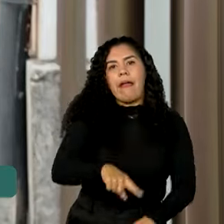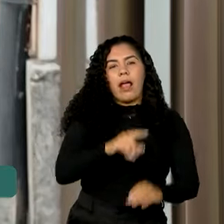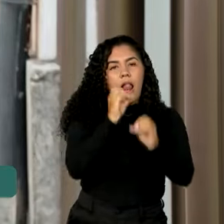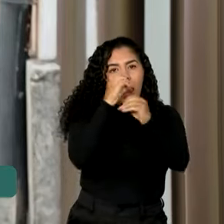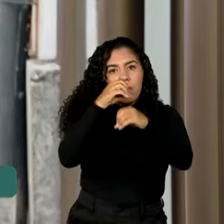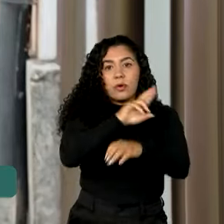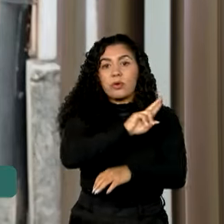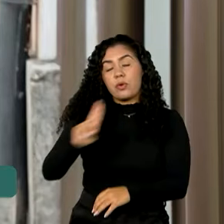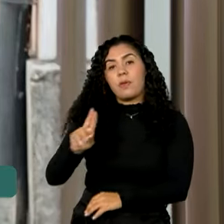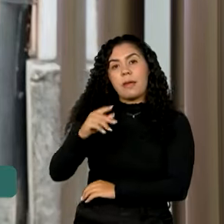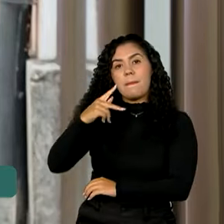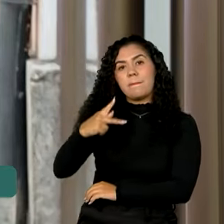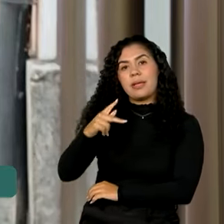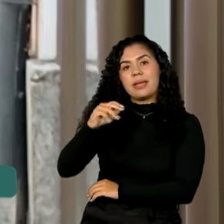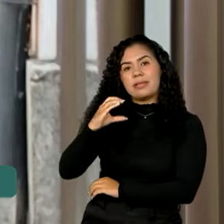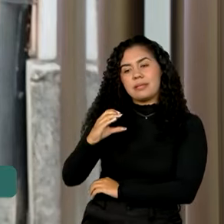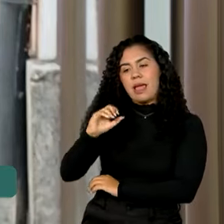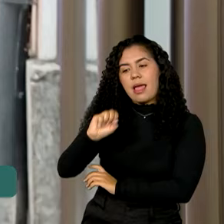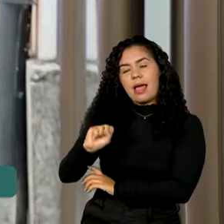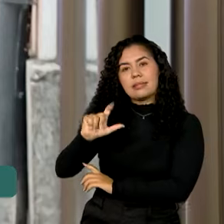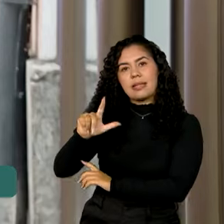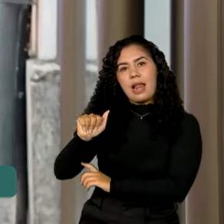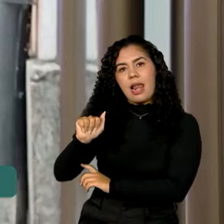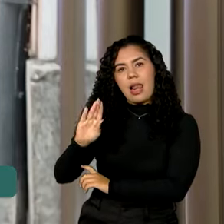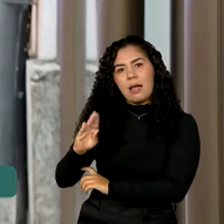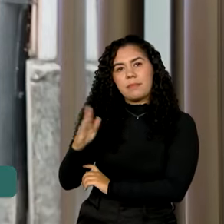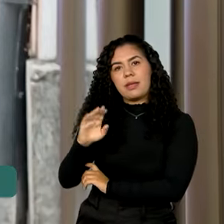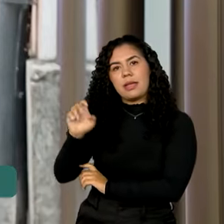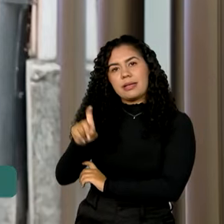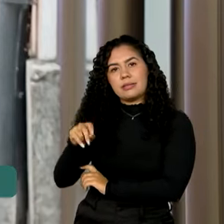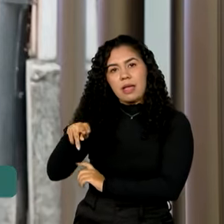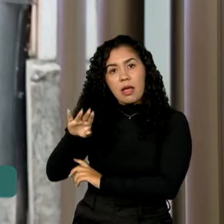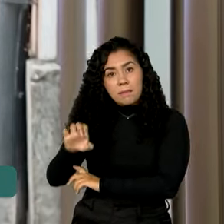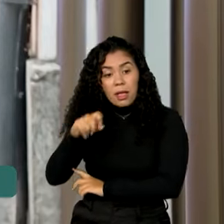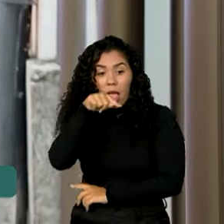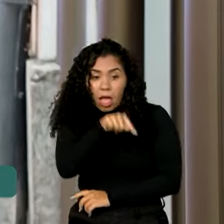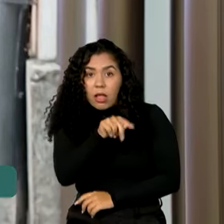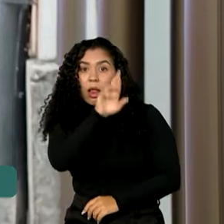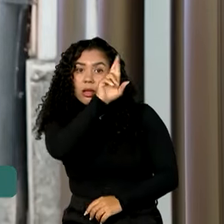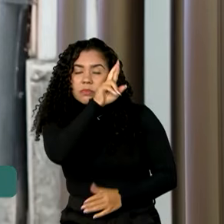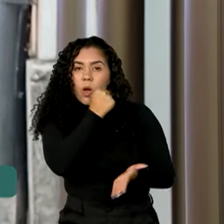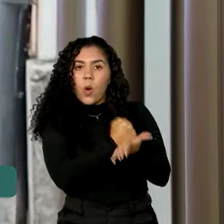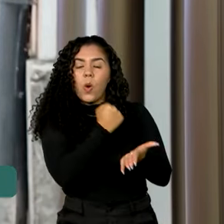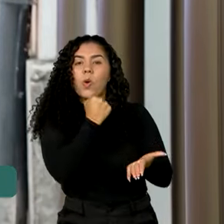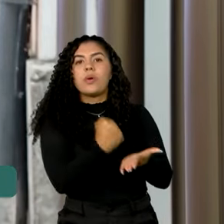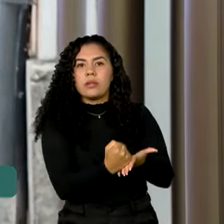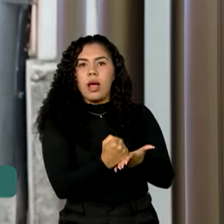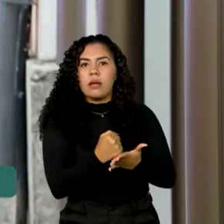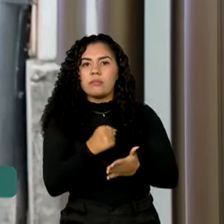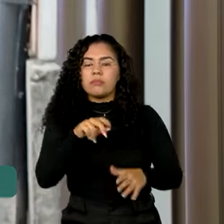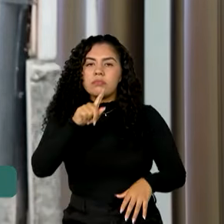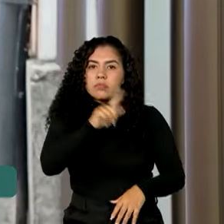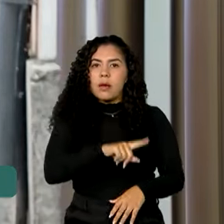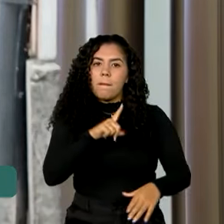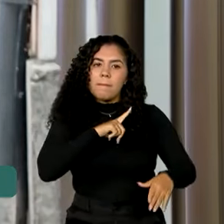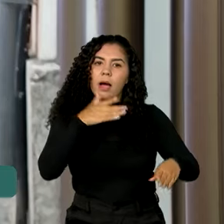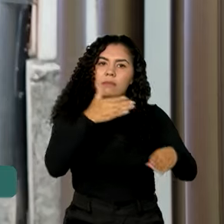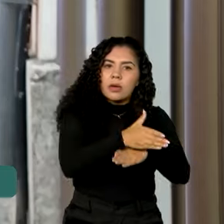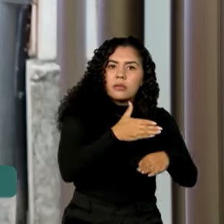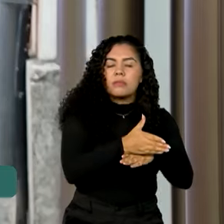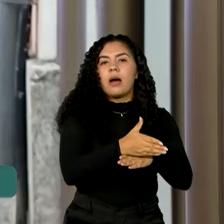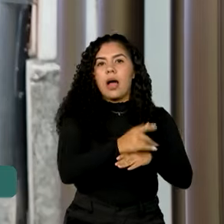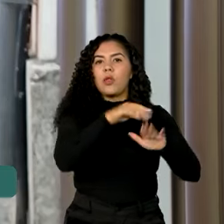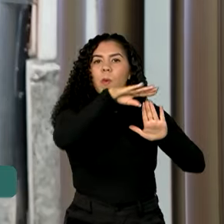PCS Lab Exame, que foi contratado pelo governo do Rio de Janeiro para participar aí do